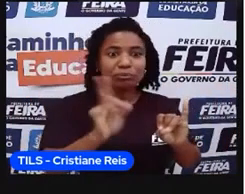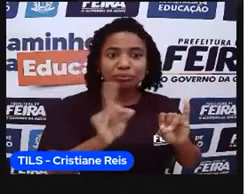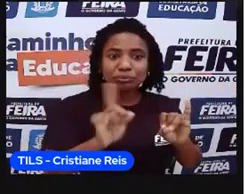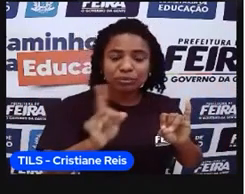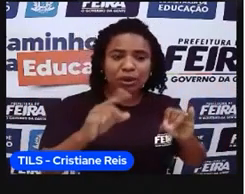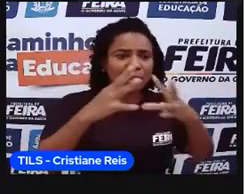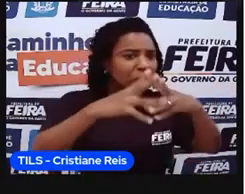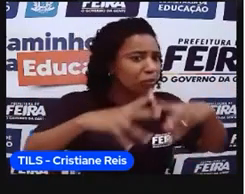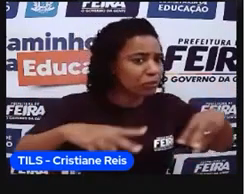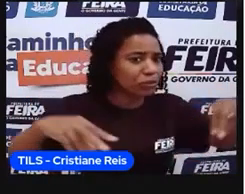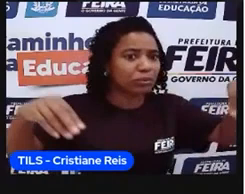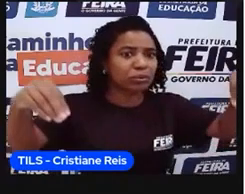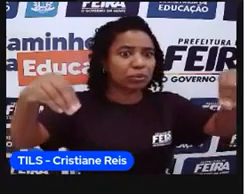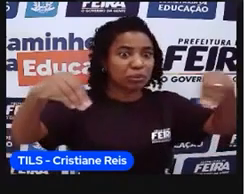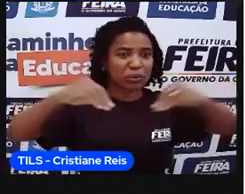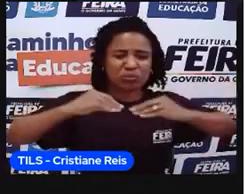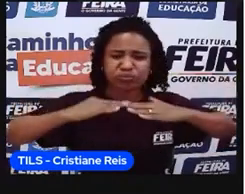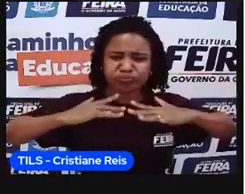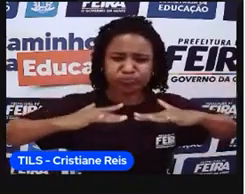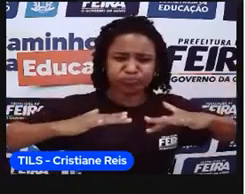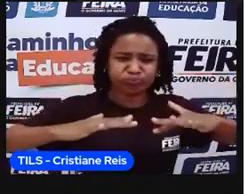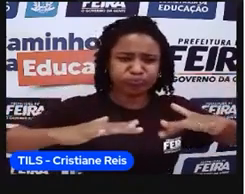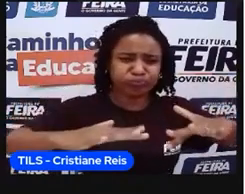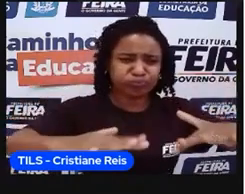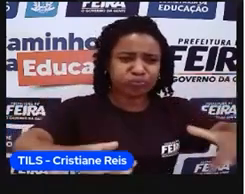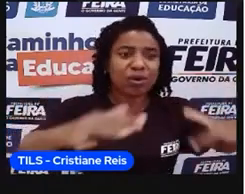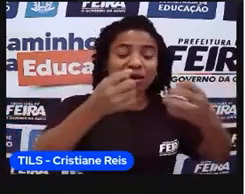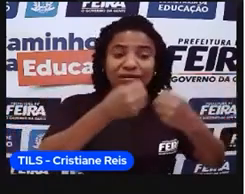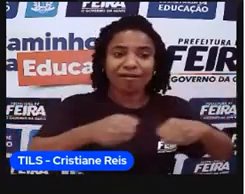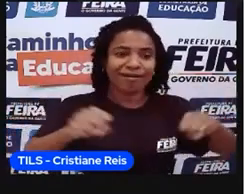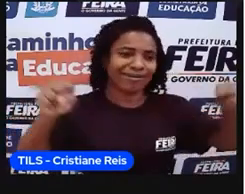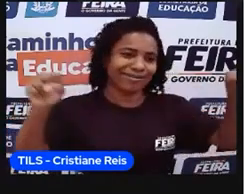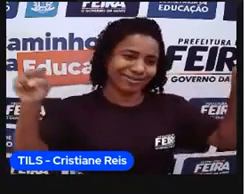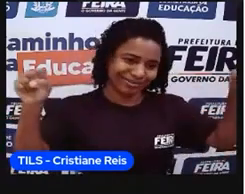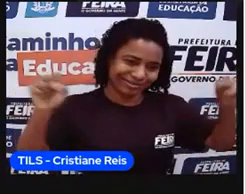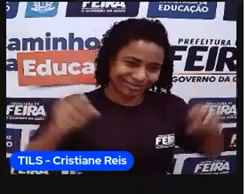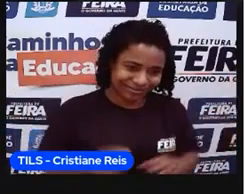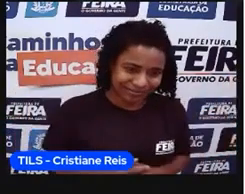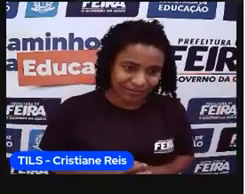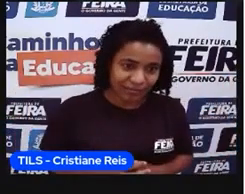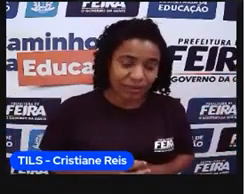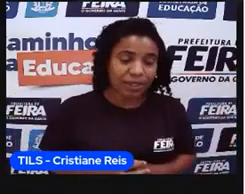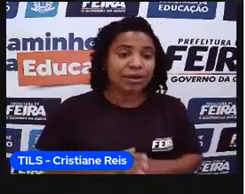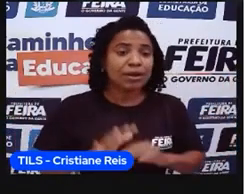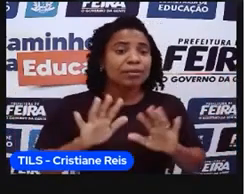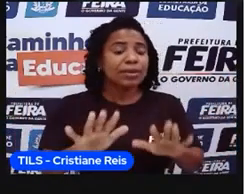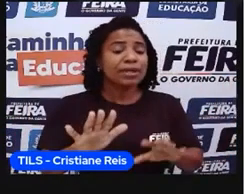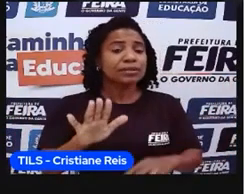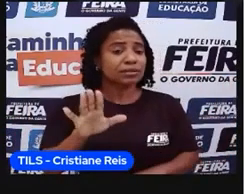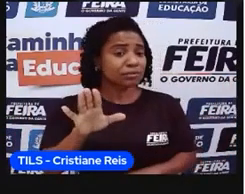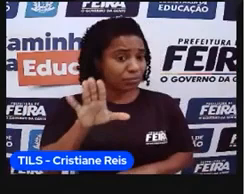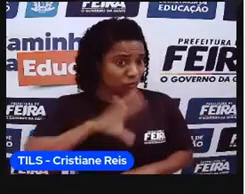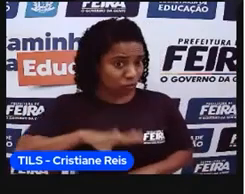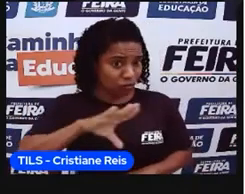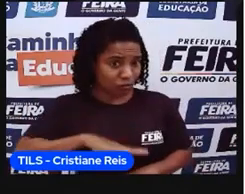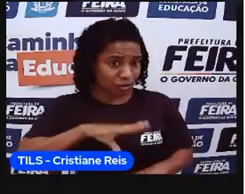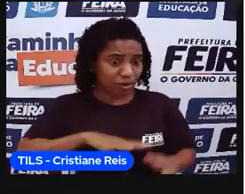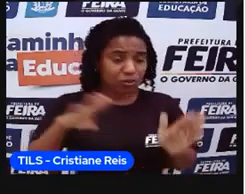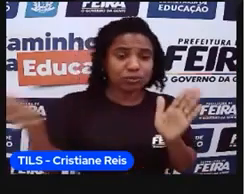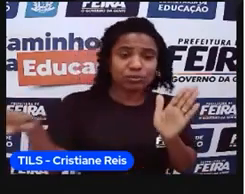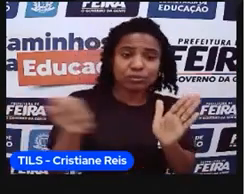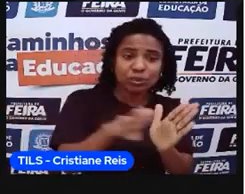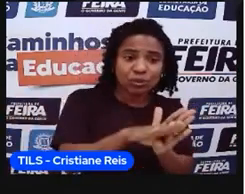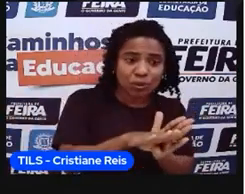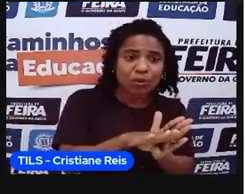né? Maior do que o que eles imaginavam. Mas, a chegada deles, né? Como eu falei pra vocês, eles se limitaram apenas aqui na parte do